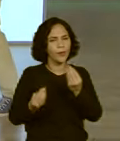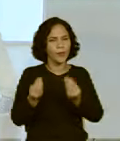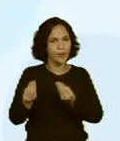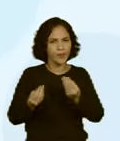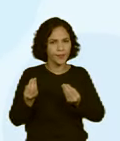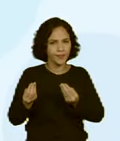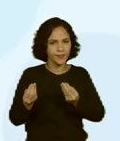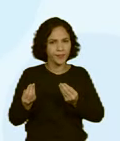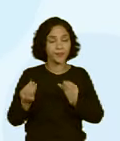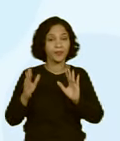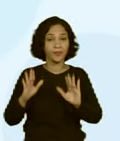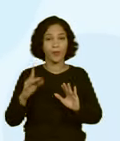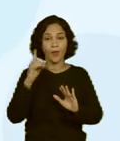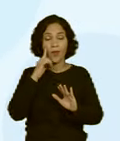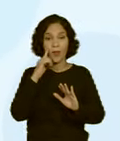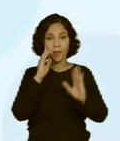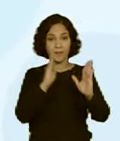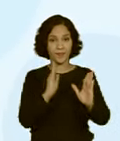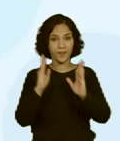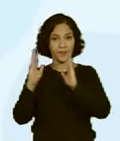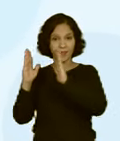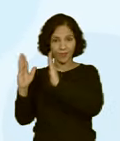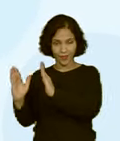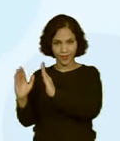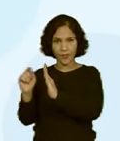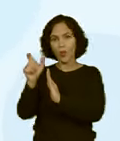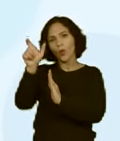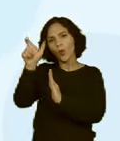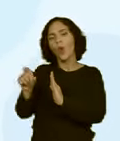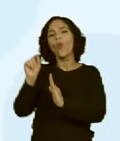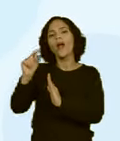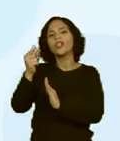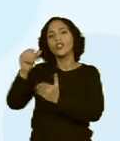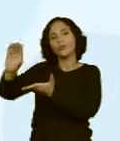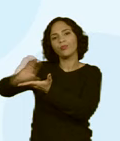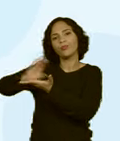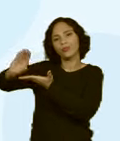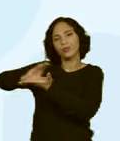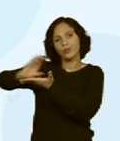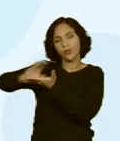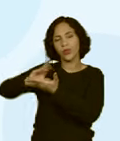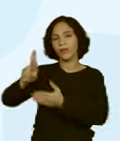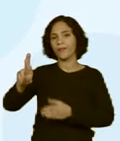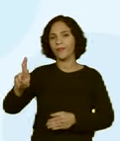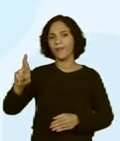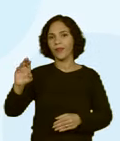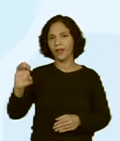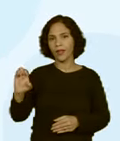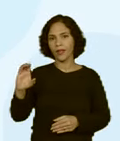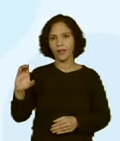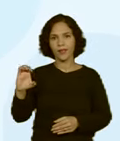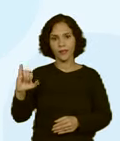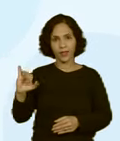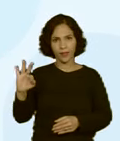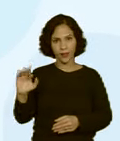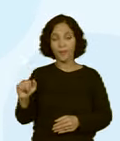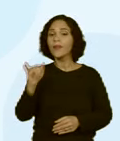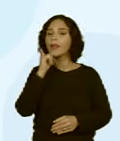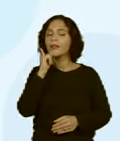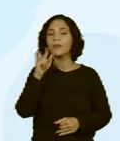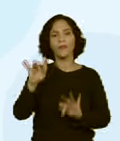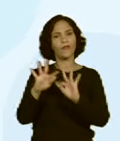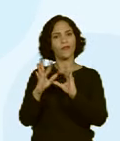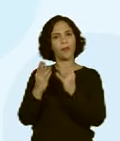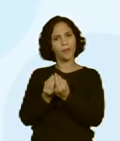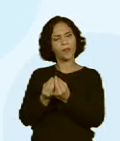funciona? Aqui, de um lado, a gente coloca as receitas, tudo que entra de dinheiro. Então, por exemplo, vamos supor que a família tem